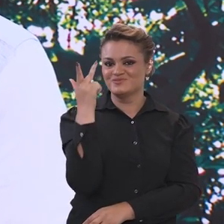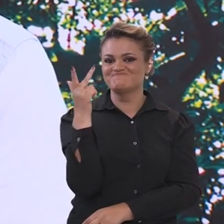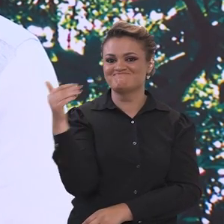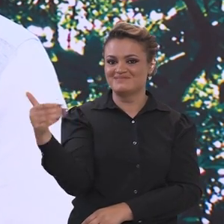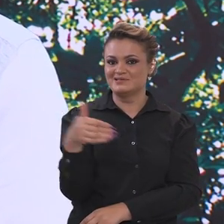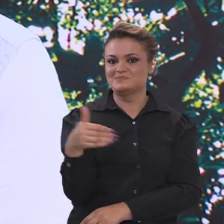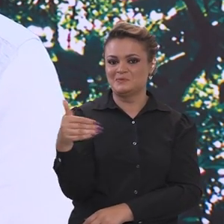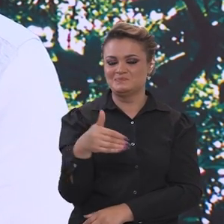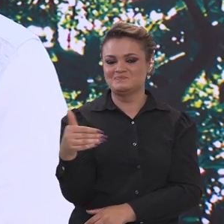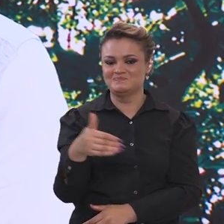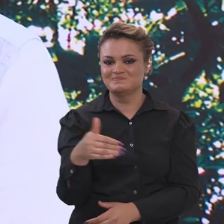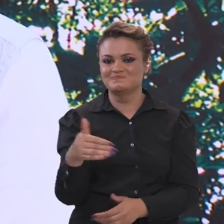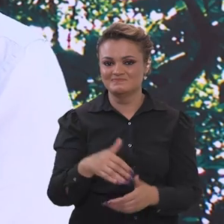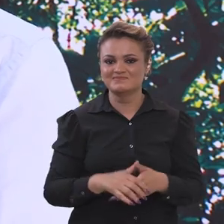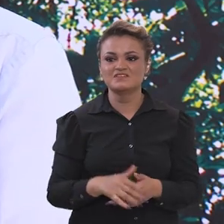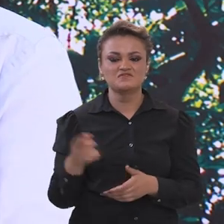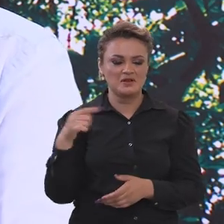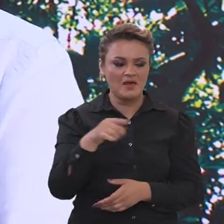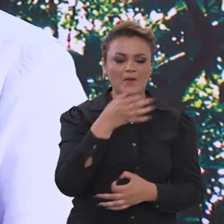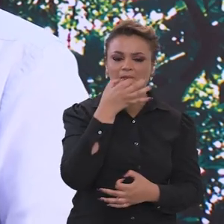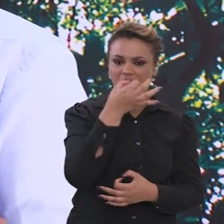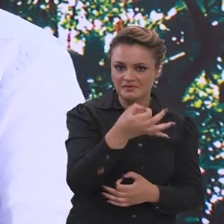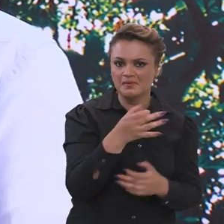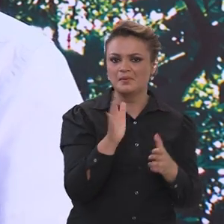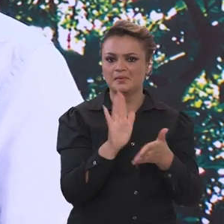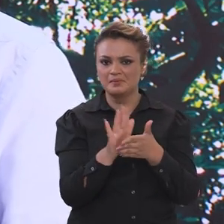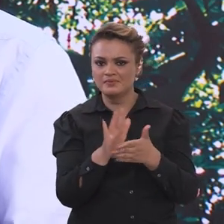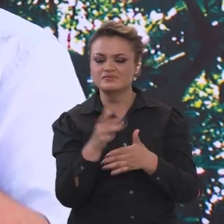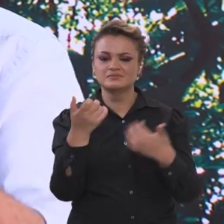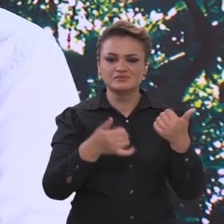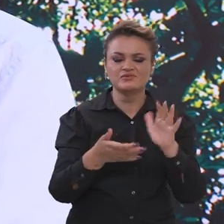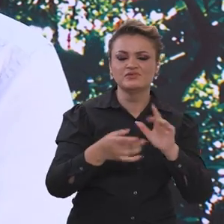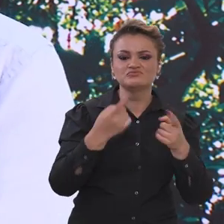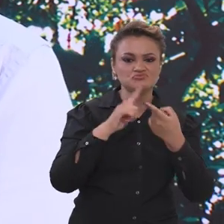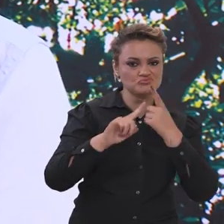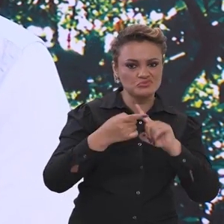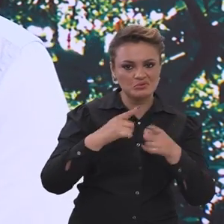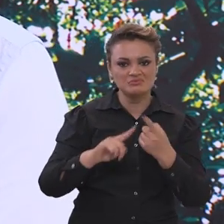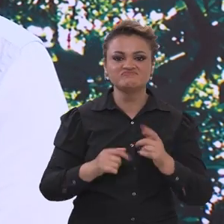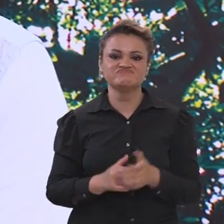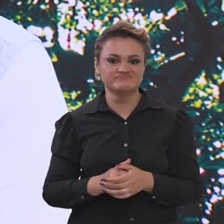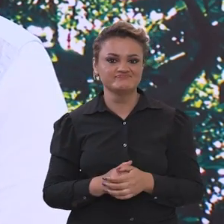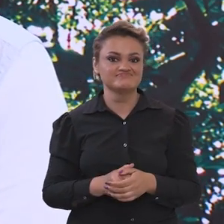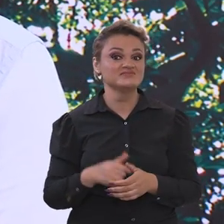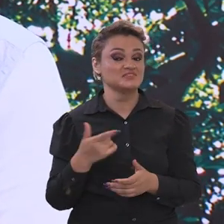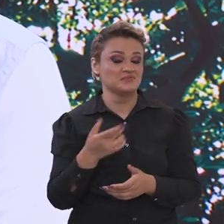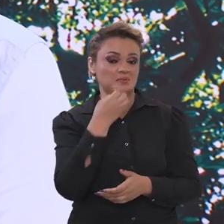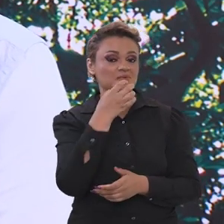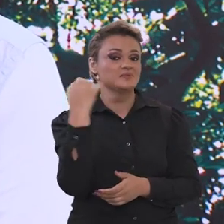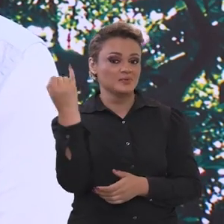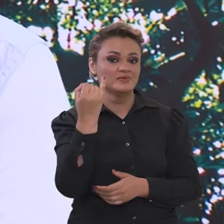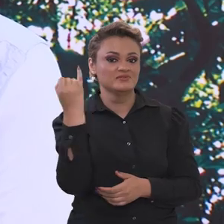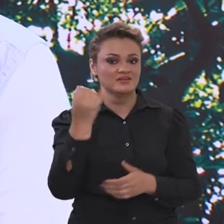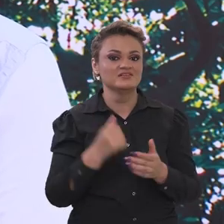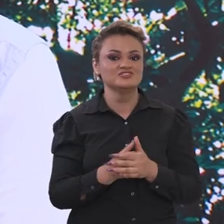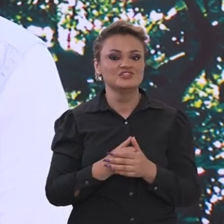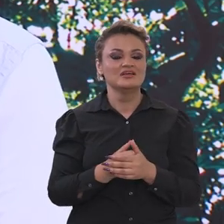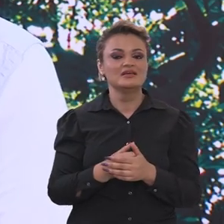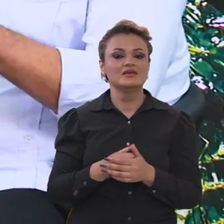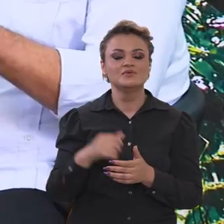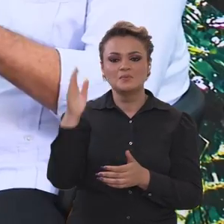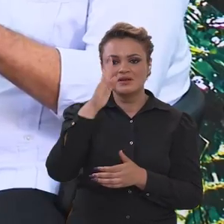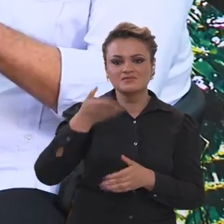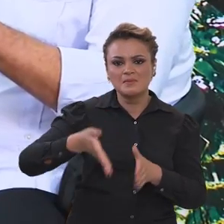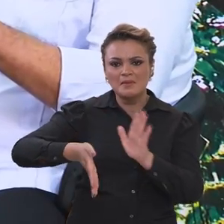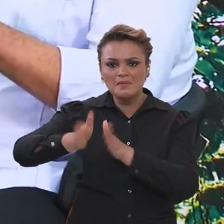pessoas que participaram, que foram lá colocar suas propostas, dialogar. Então, foi muito importante essa